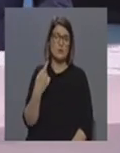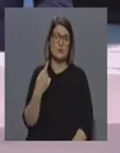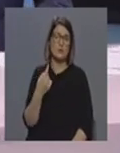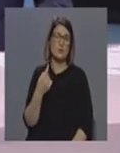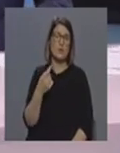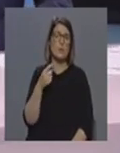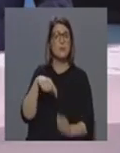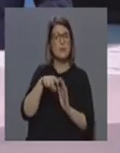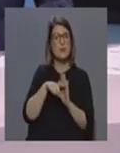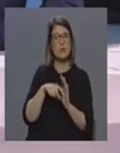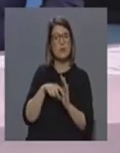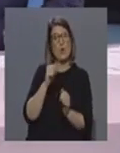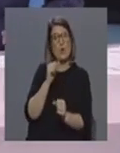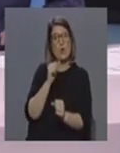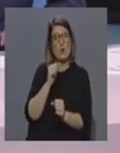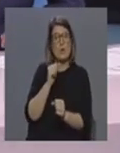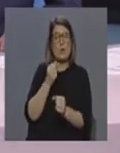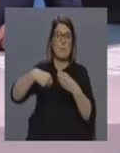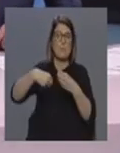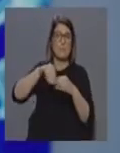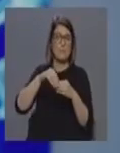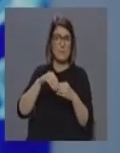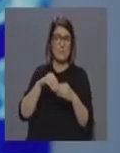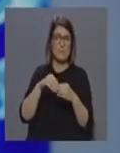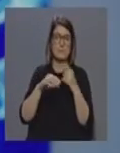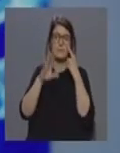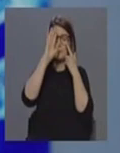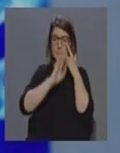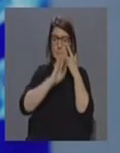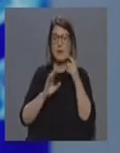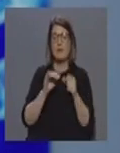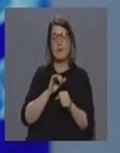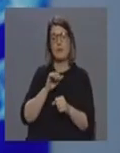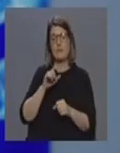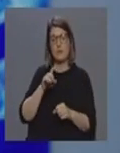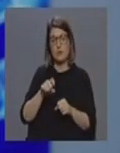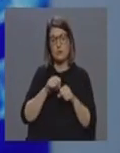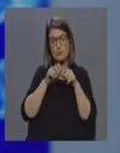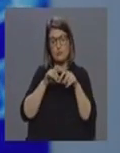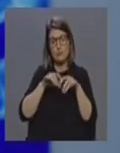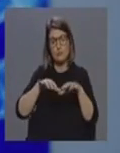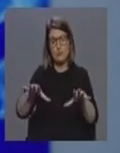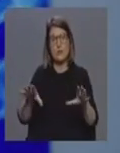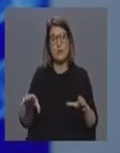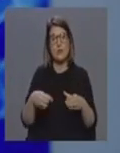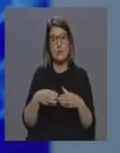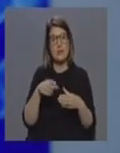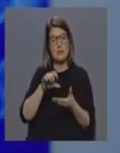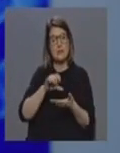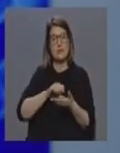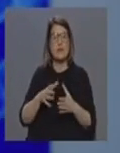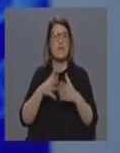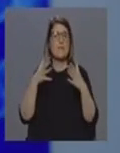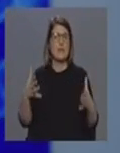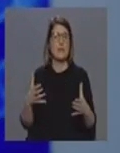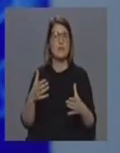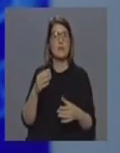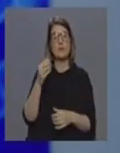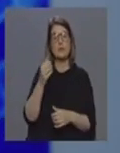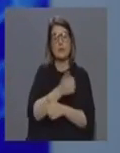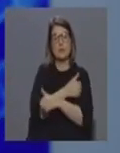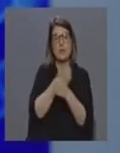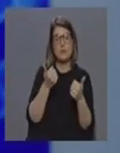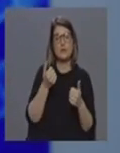outro tipo de medidas. Ou seja, contando já com a propagação do vírus na comunidade e em grandes centros, digamos assim, urbanos como o Porto e como